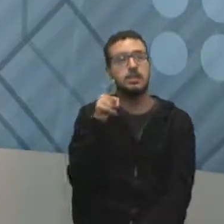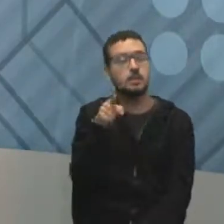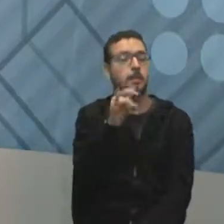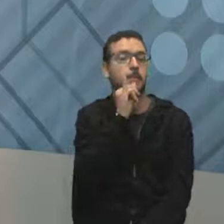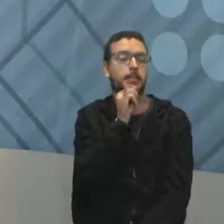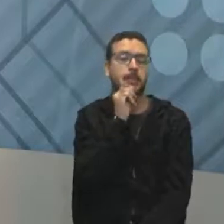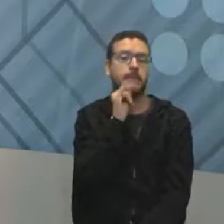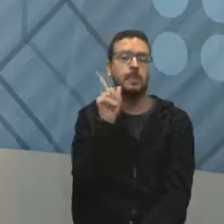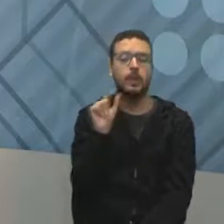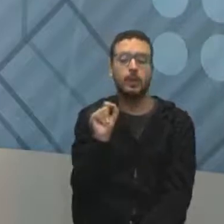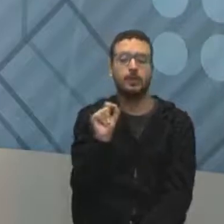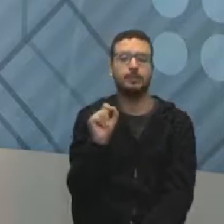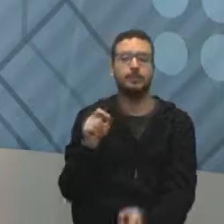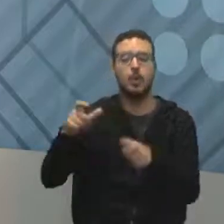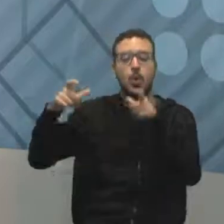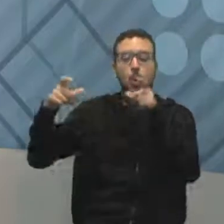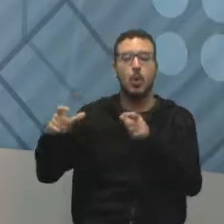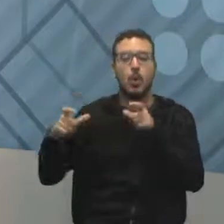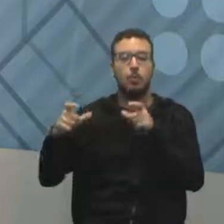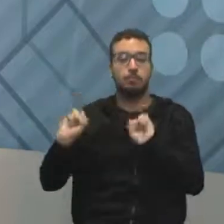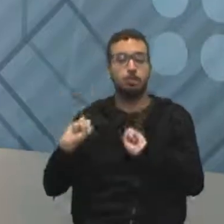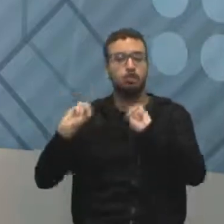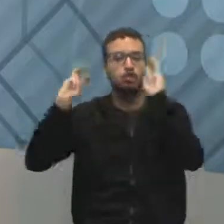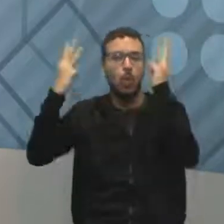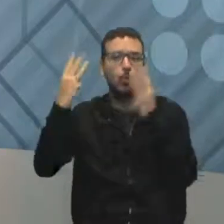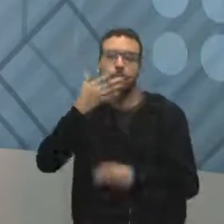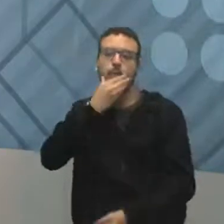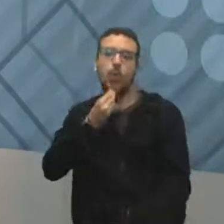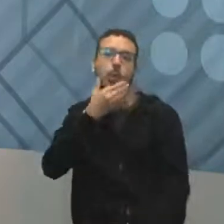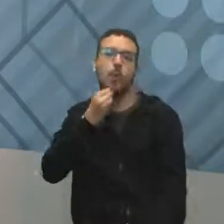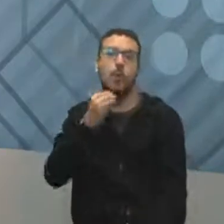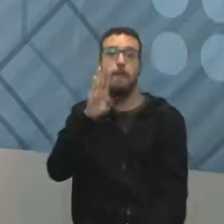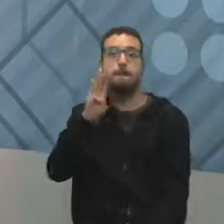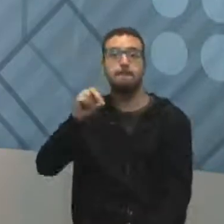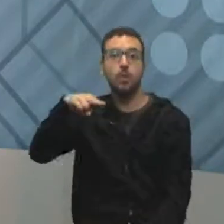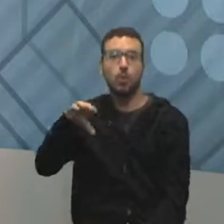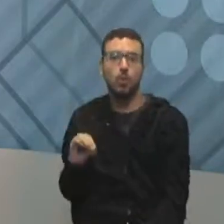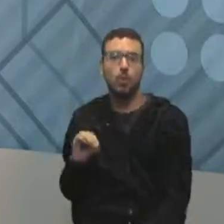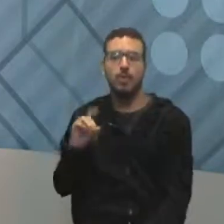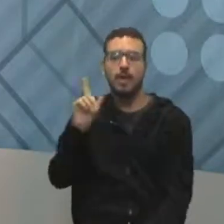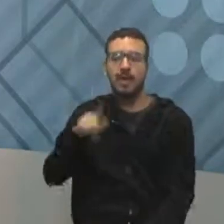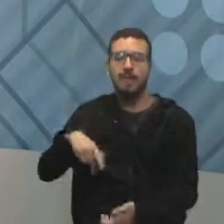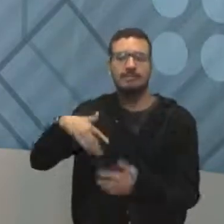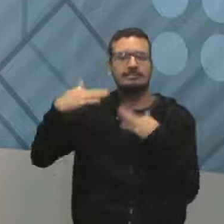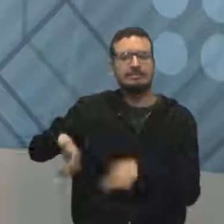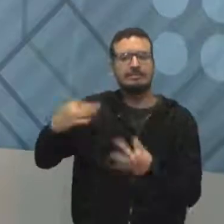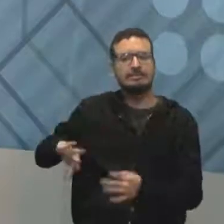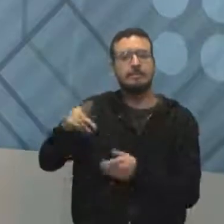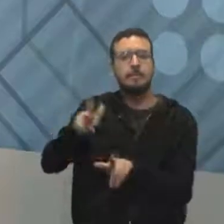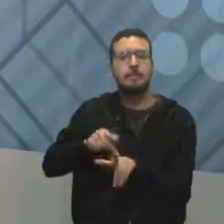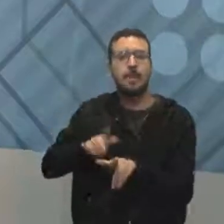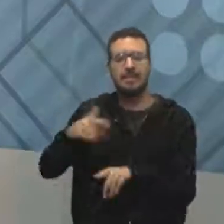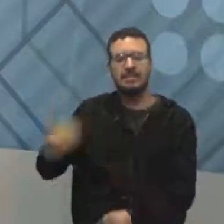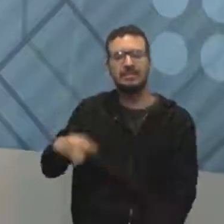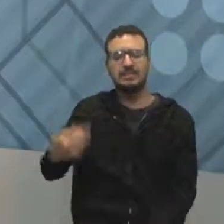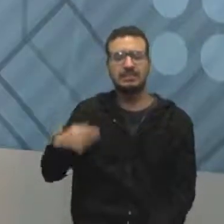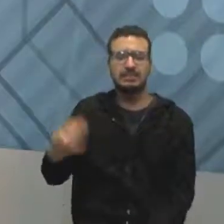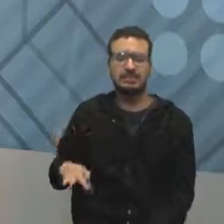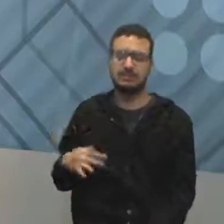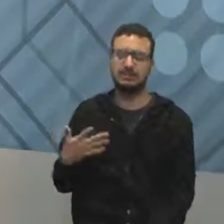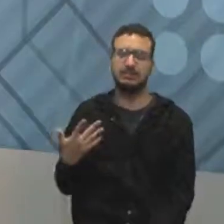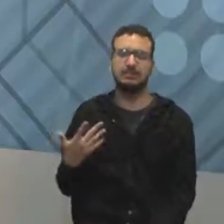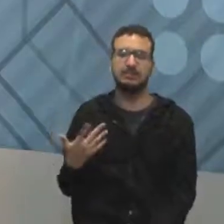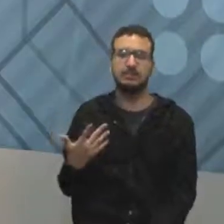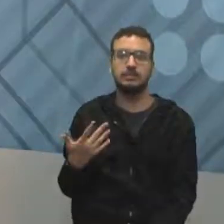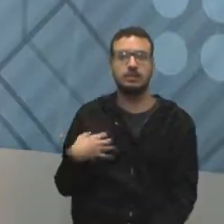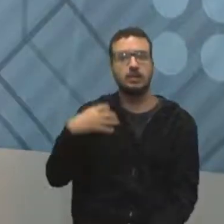exemplo, deixou passar um prego no palco e o Bonovox machucou o pé naquele prego, eu vou conversar com você.